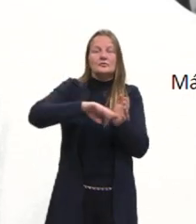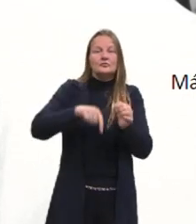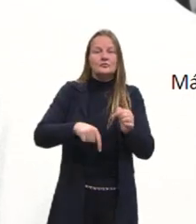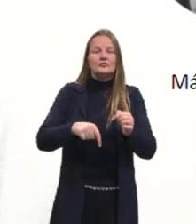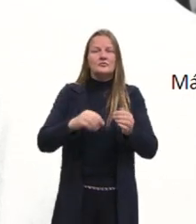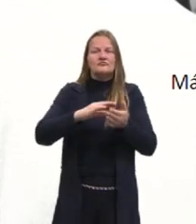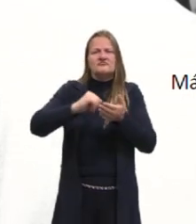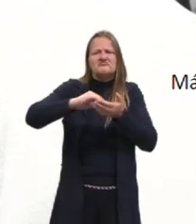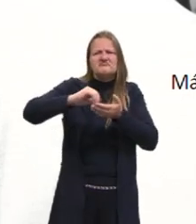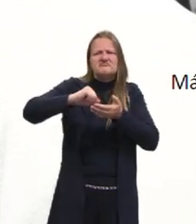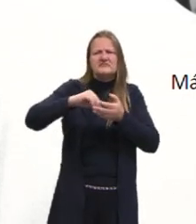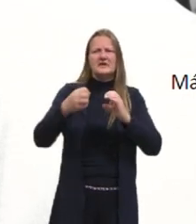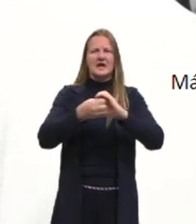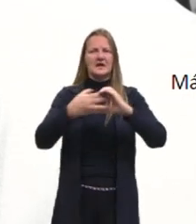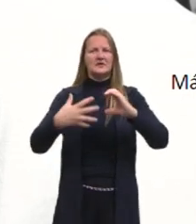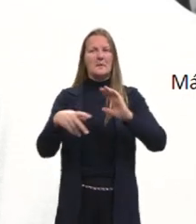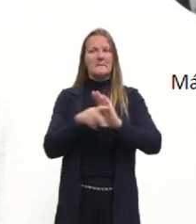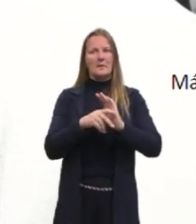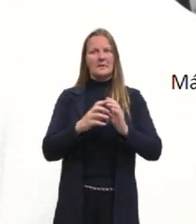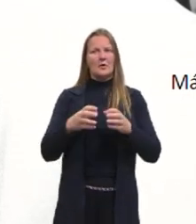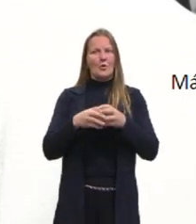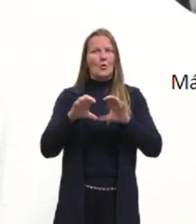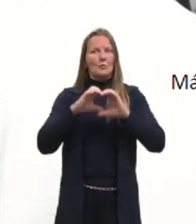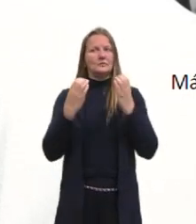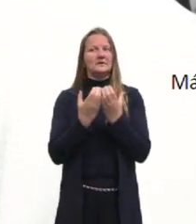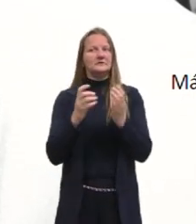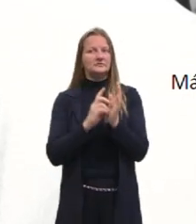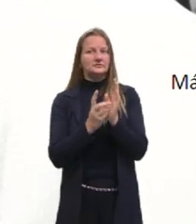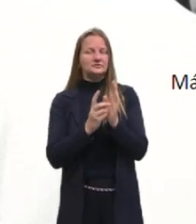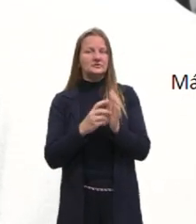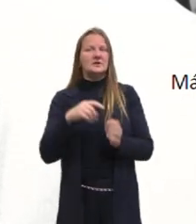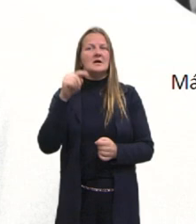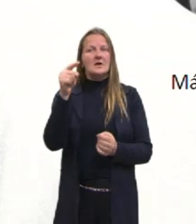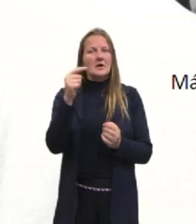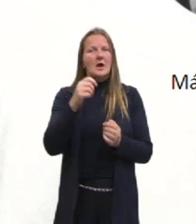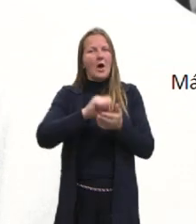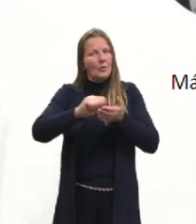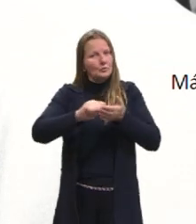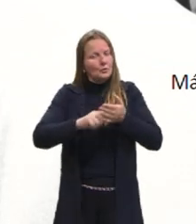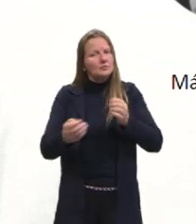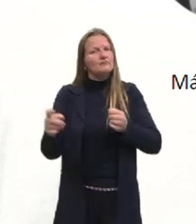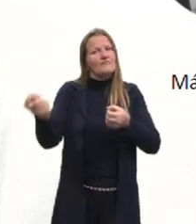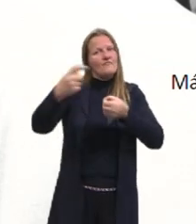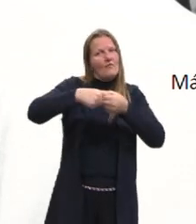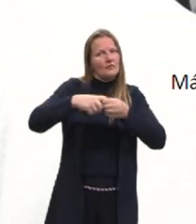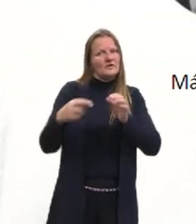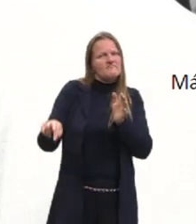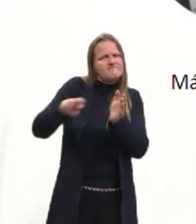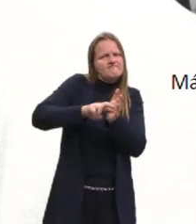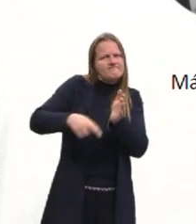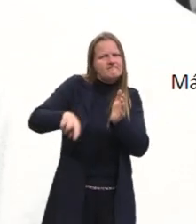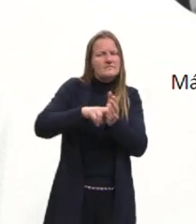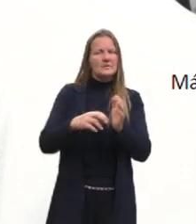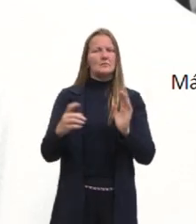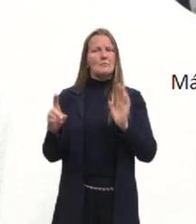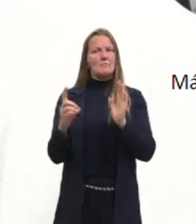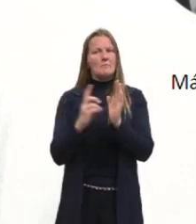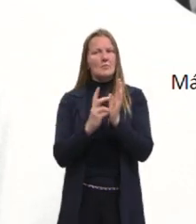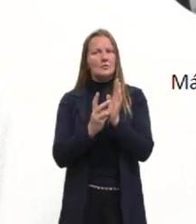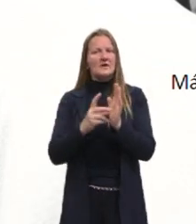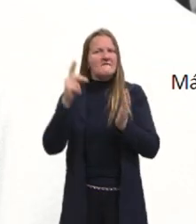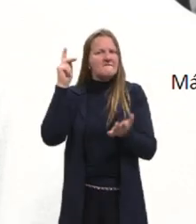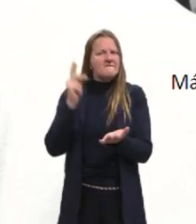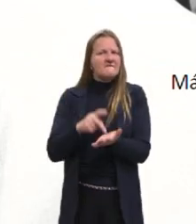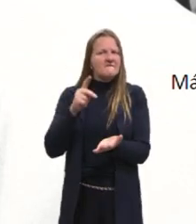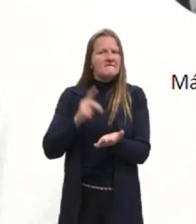todas as características dele. Então, o o Mário de Andrade traz? Ele traz de volta essa essência do indígena, como ele